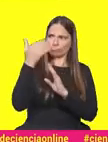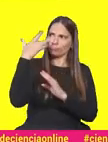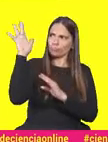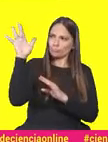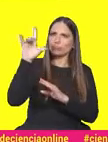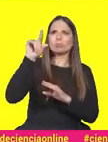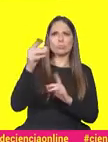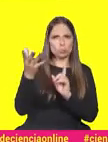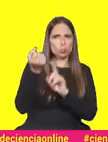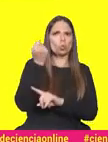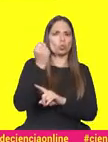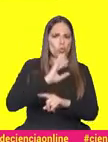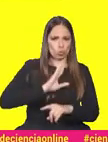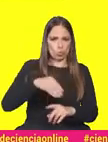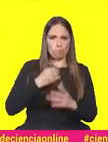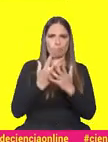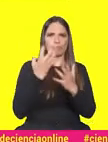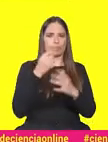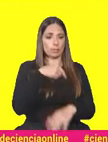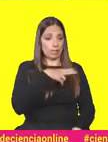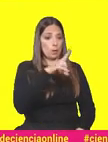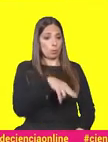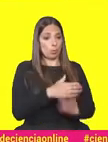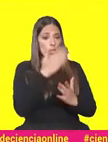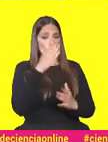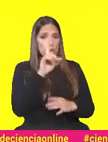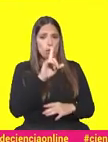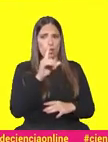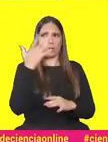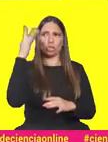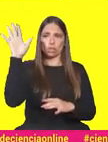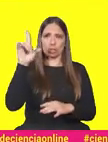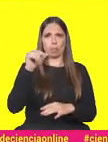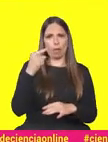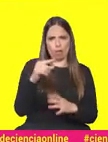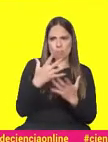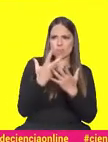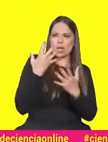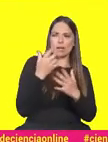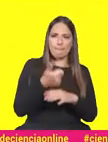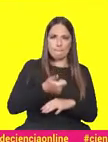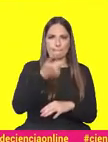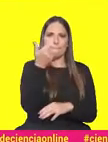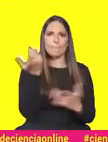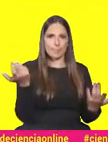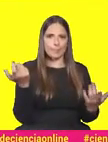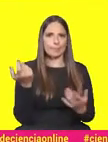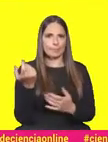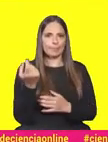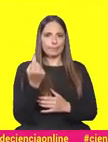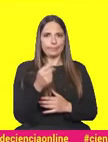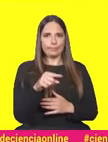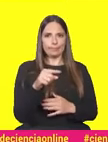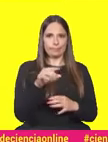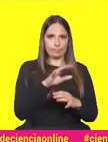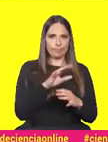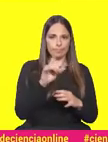grandes no mundo. Ou seja, não só em Portugal, mas acho que lá para fora nós também estamos bastante bem e temos uma